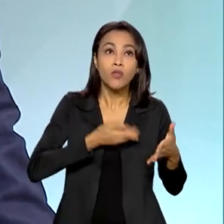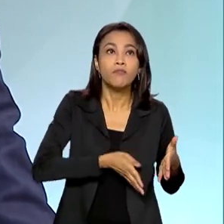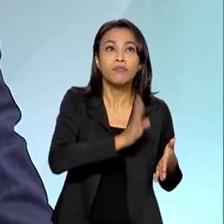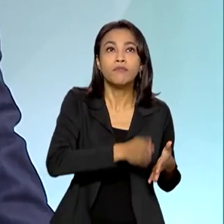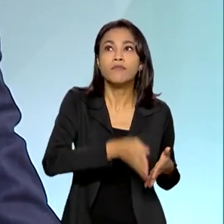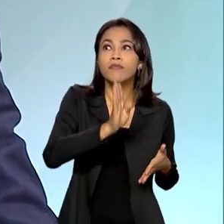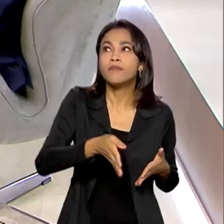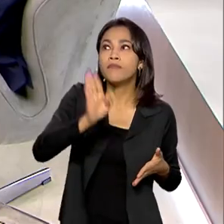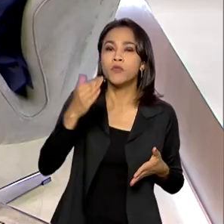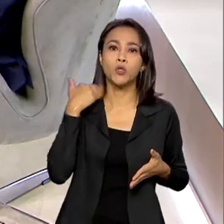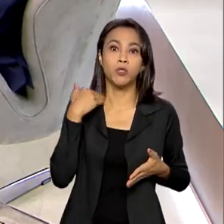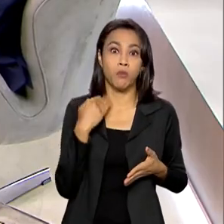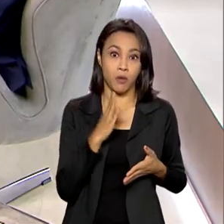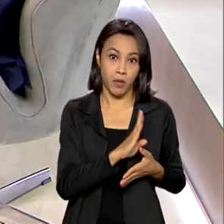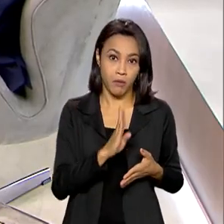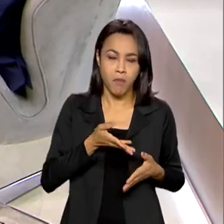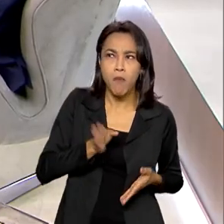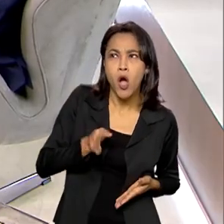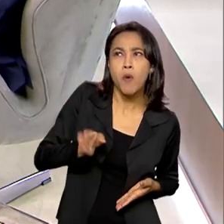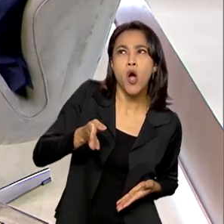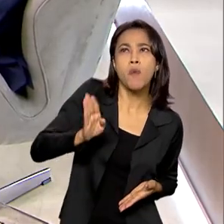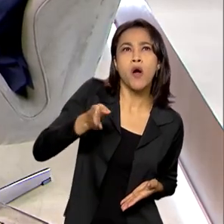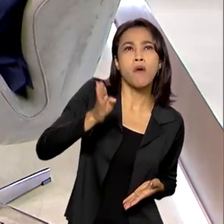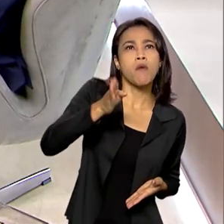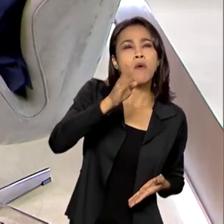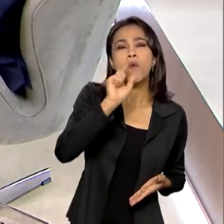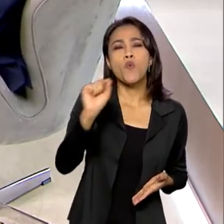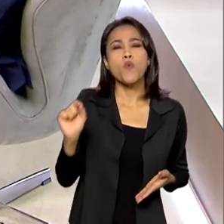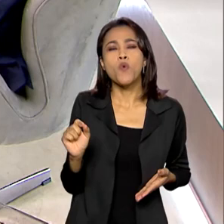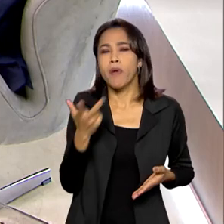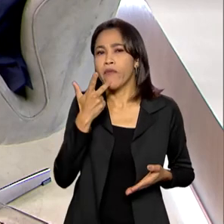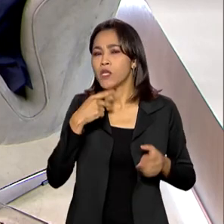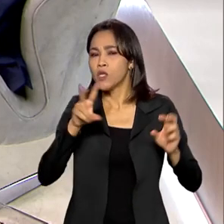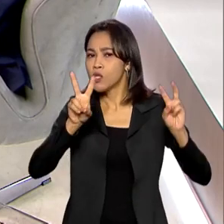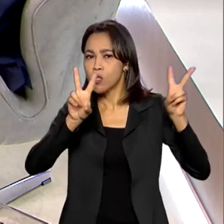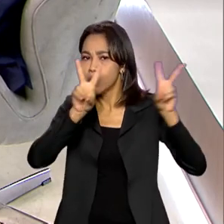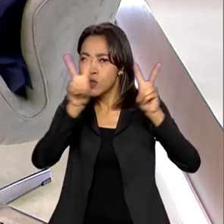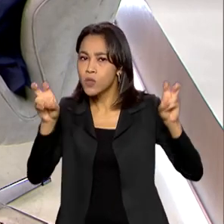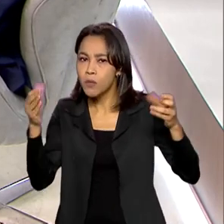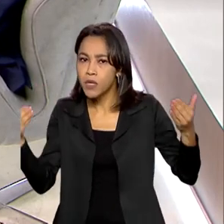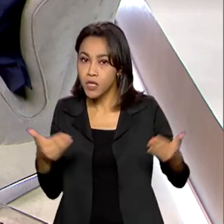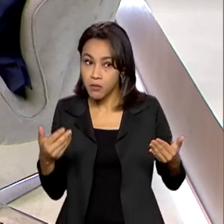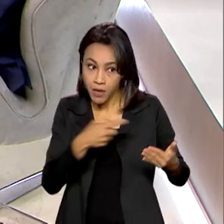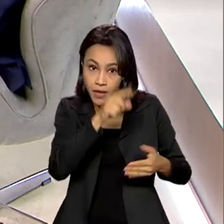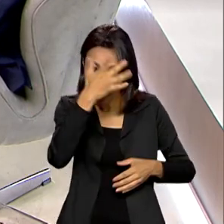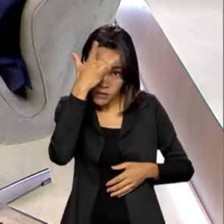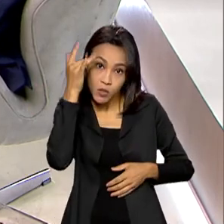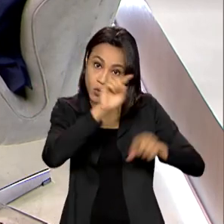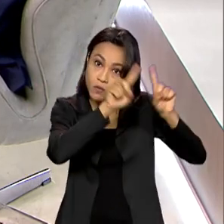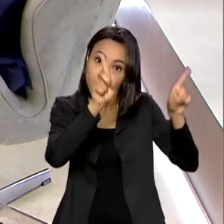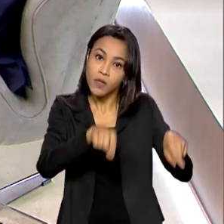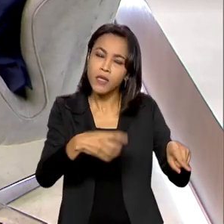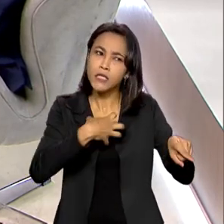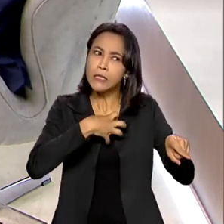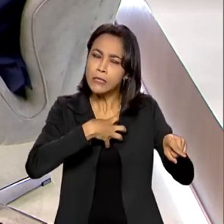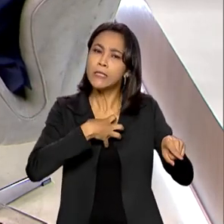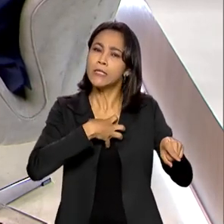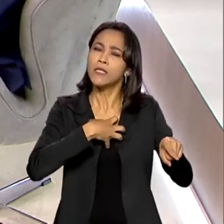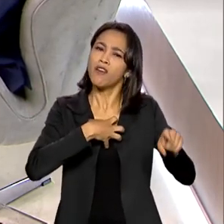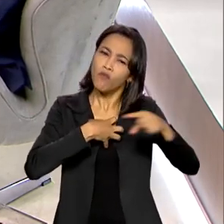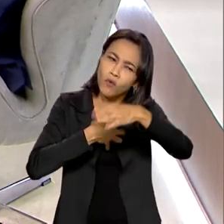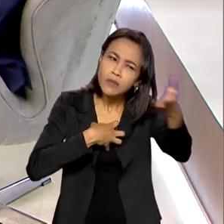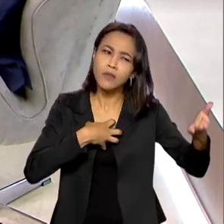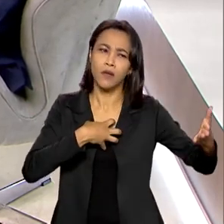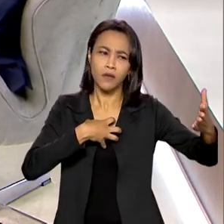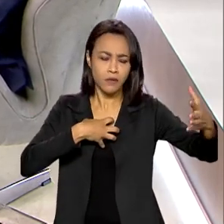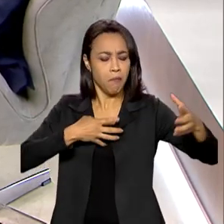para tentar levantar esse tema com eles, para fazer com que eles se sintam, realmente, que pertence